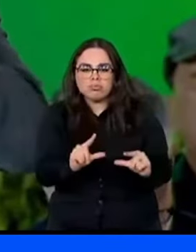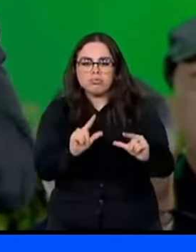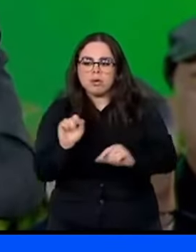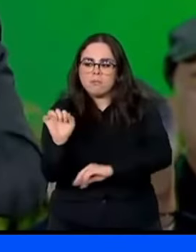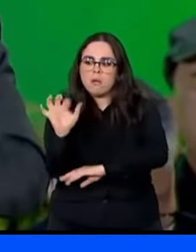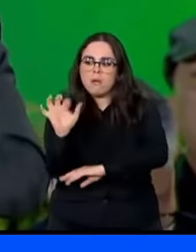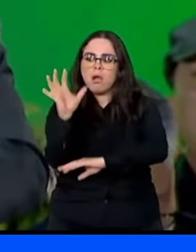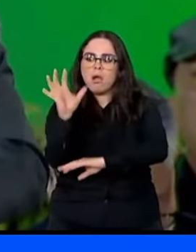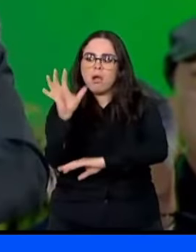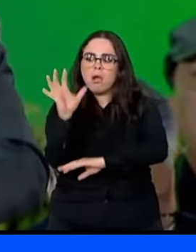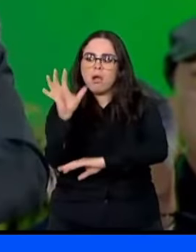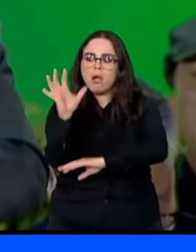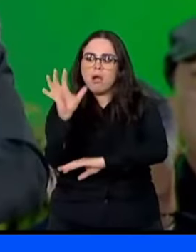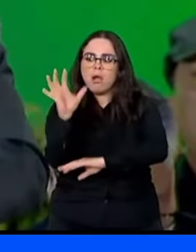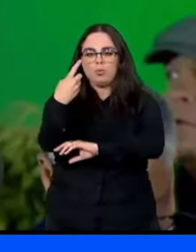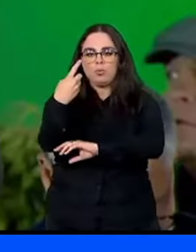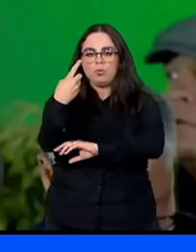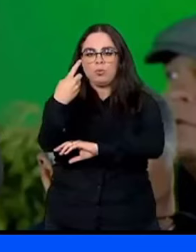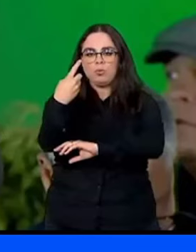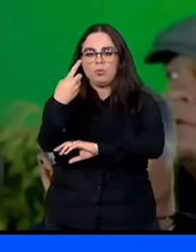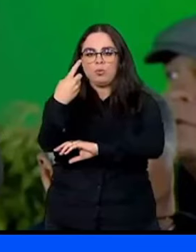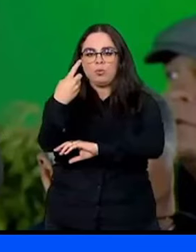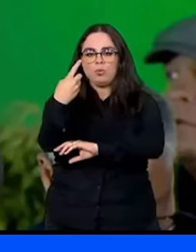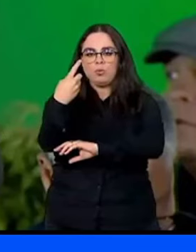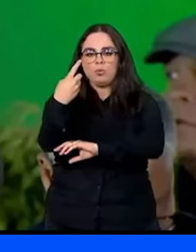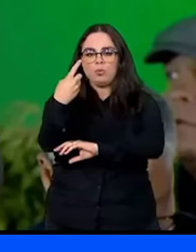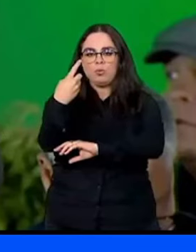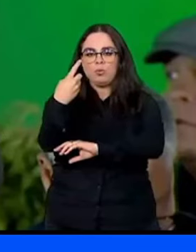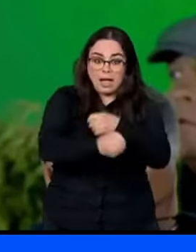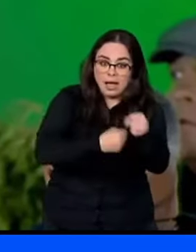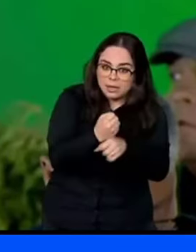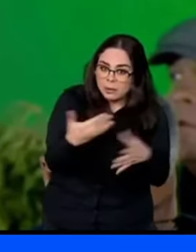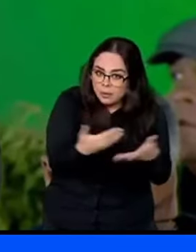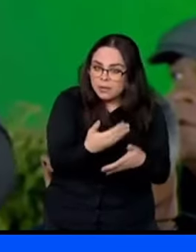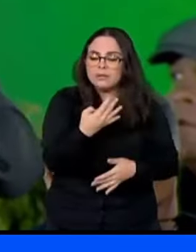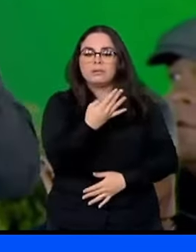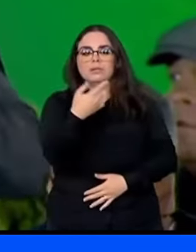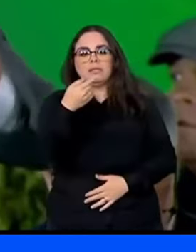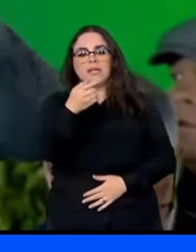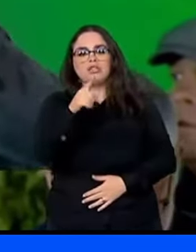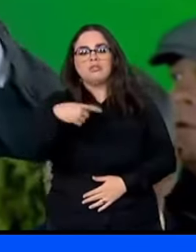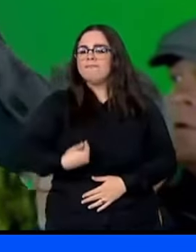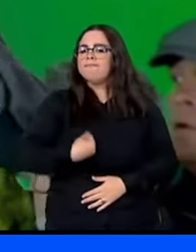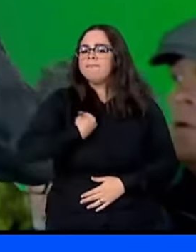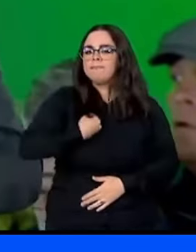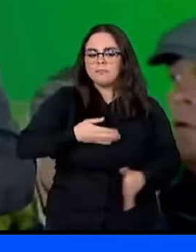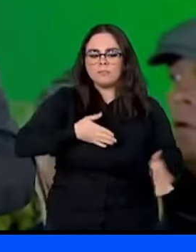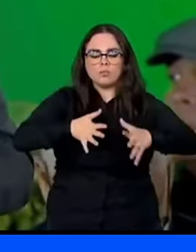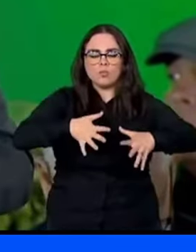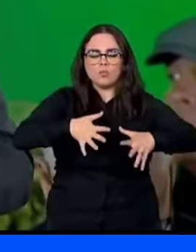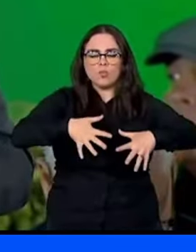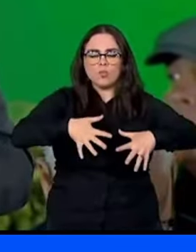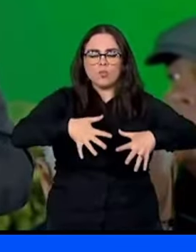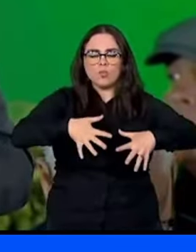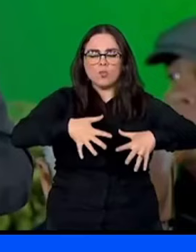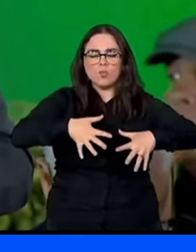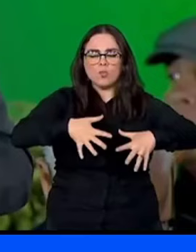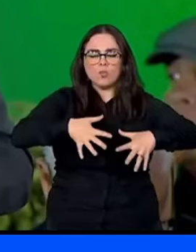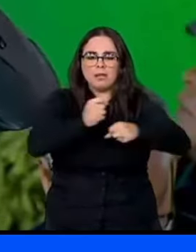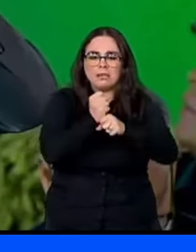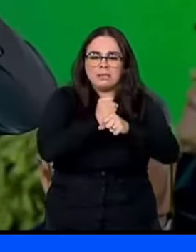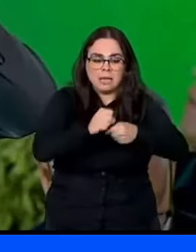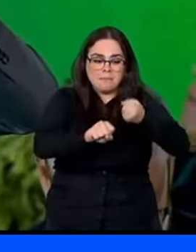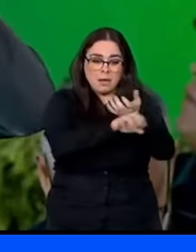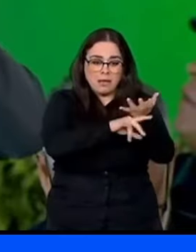passado De 51% na Amazônia Esse ano em 47% E estamos vivendo o período Mais seco desse país Só o